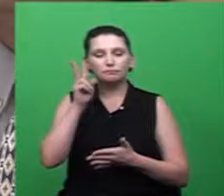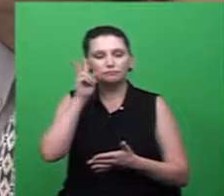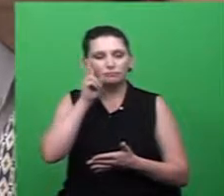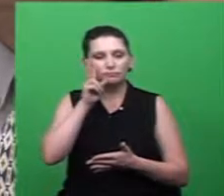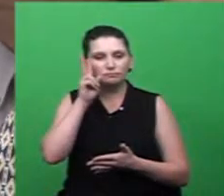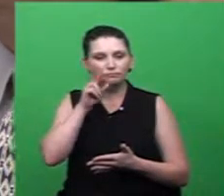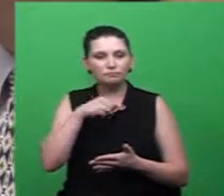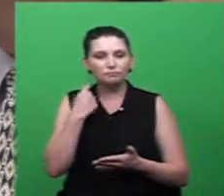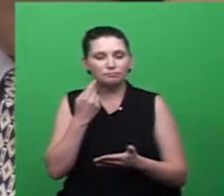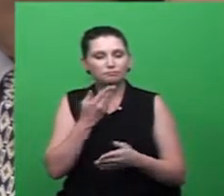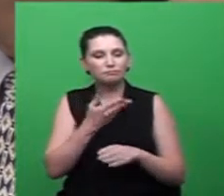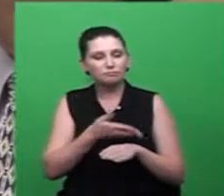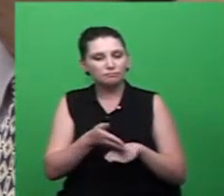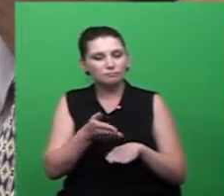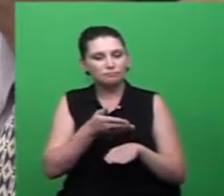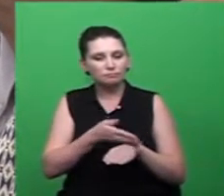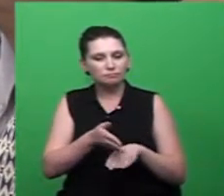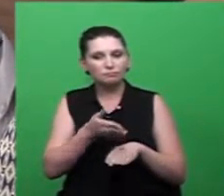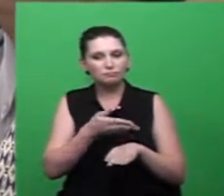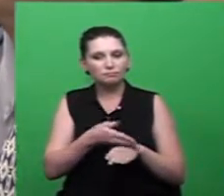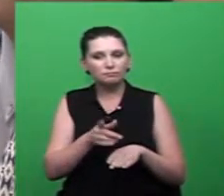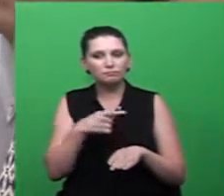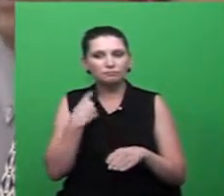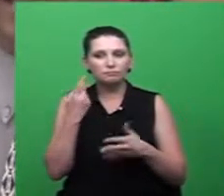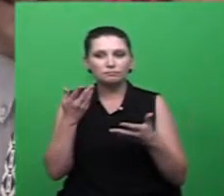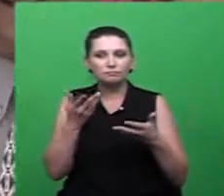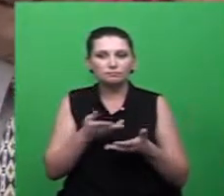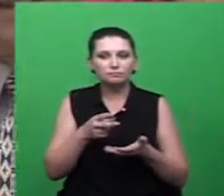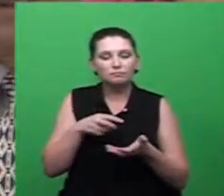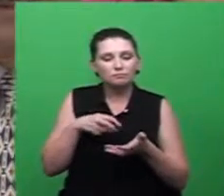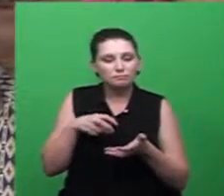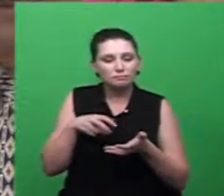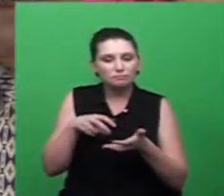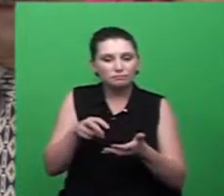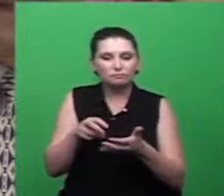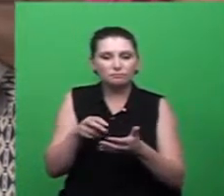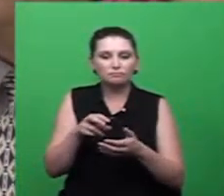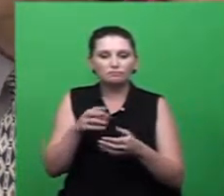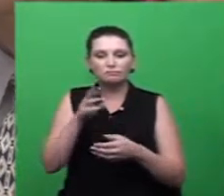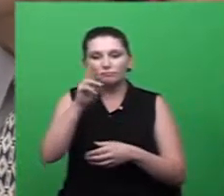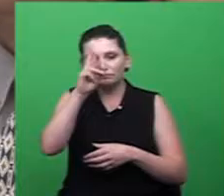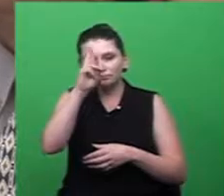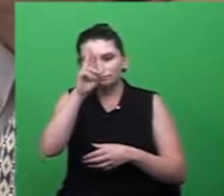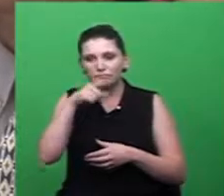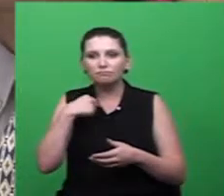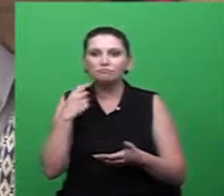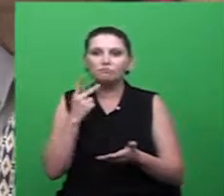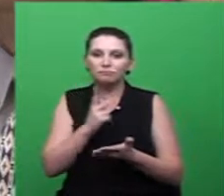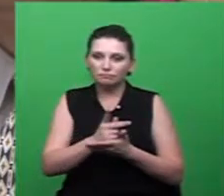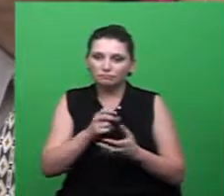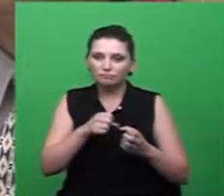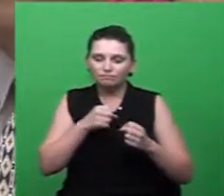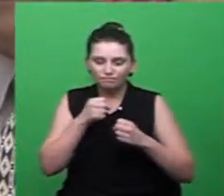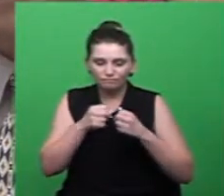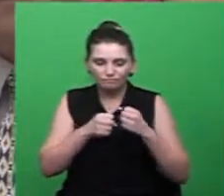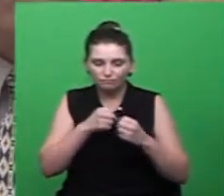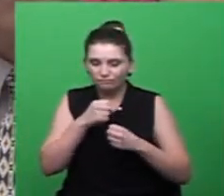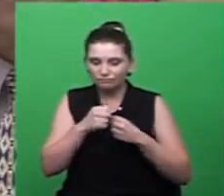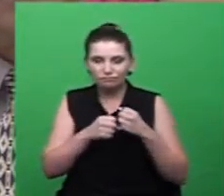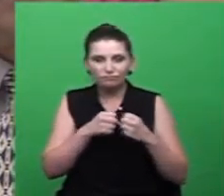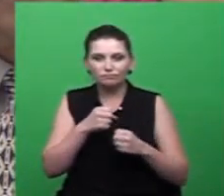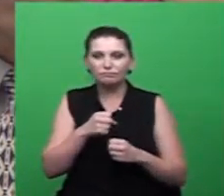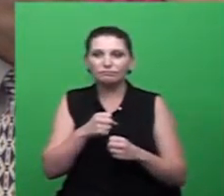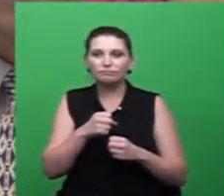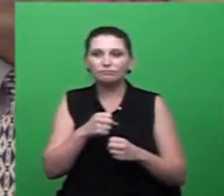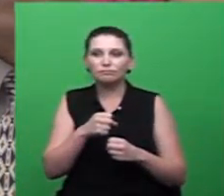já deve ter me visto nessa antenária, correndo ao meio-dia, que é o horário que eu tenho mesmo para treinar. Então, eu não sou atleta profissional. Então,